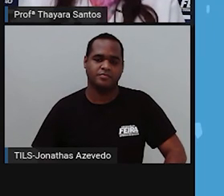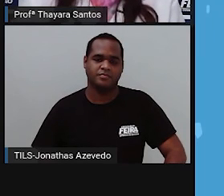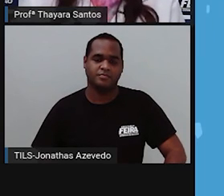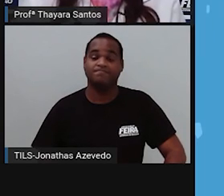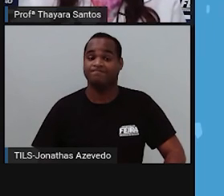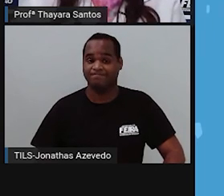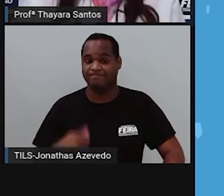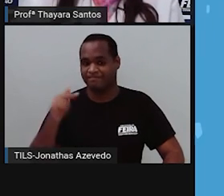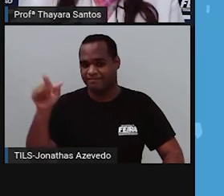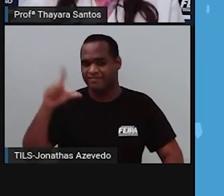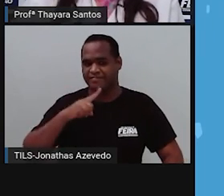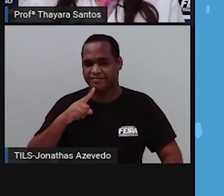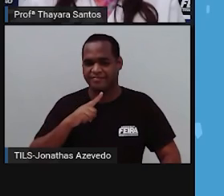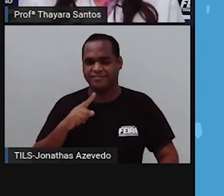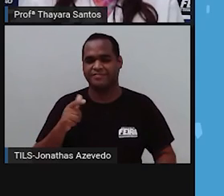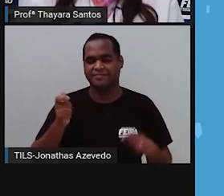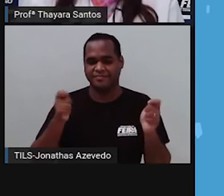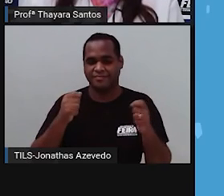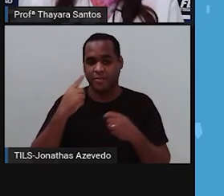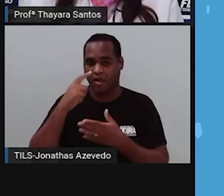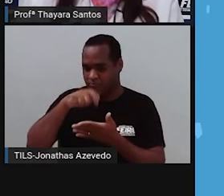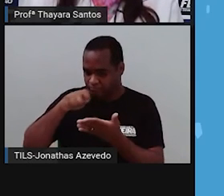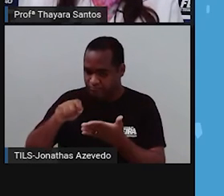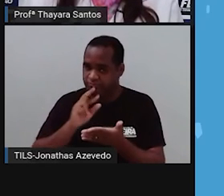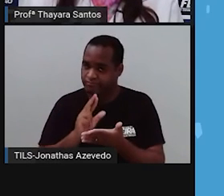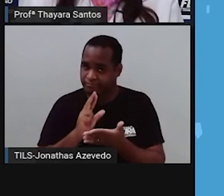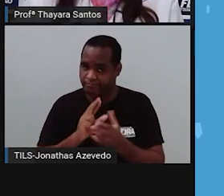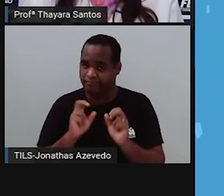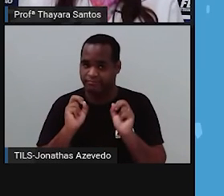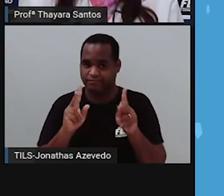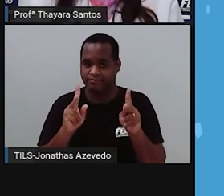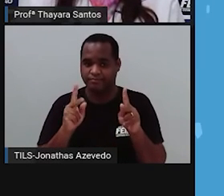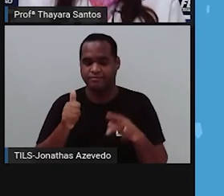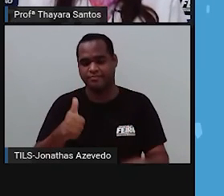Vamos passar para a próxima questão. Anota a resposta, gente.